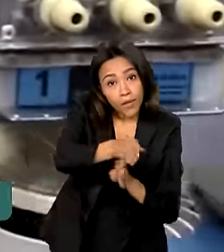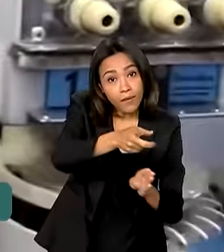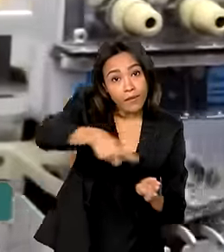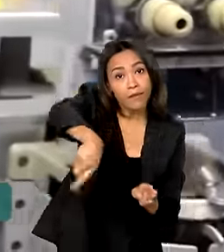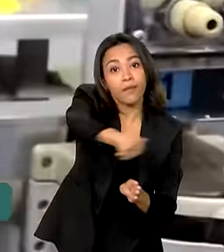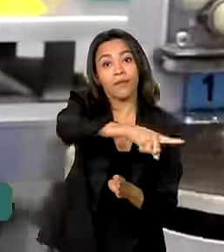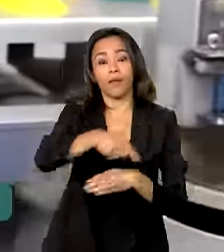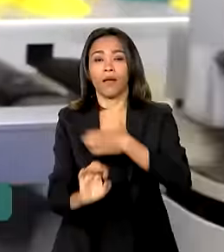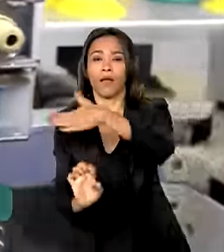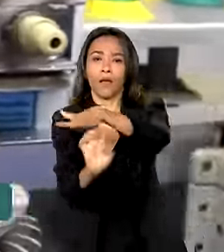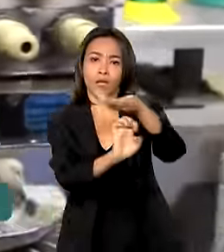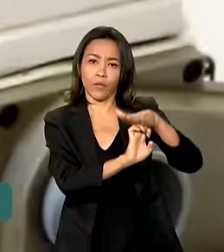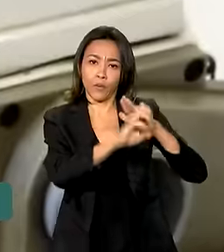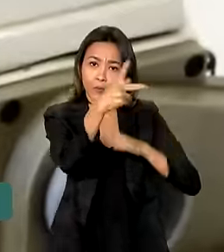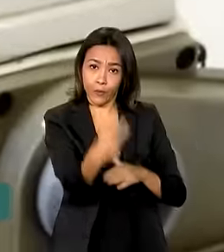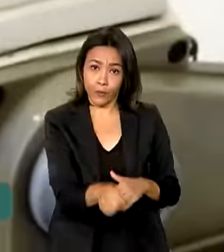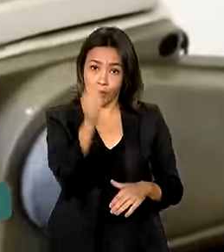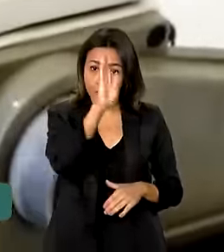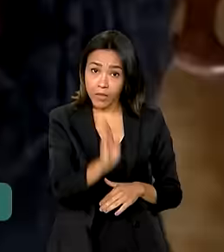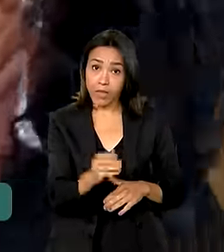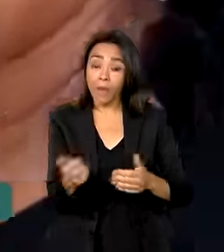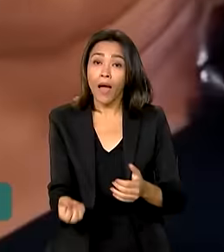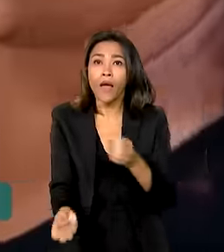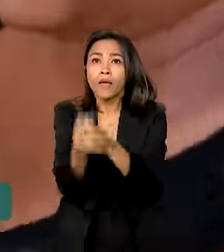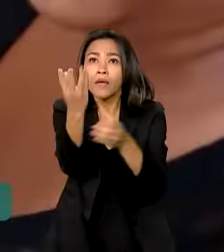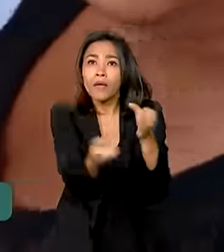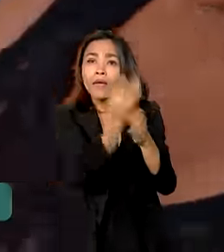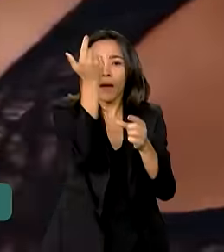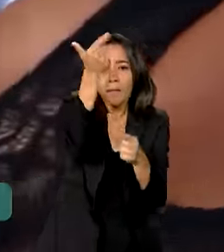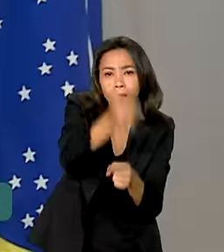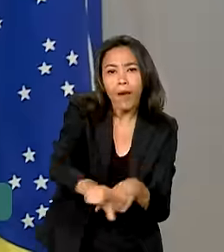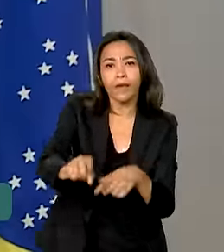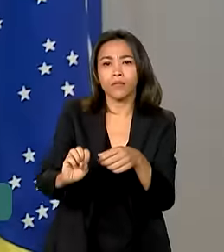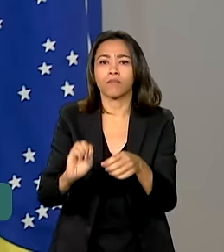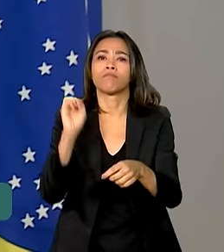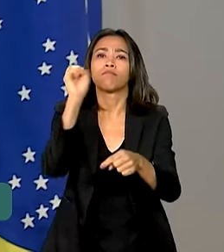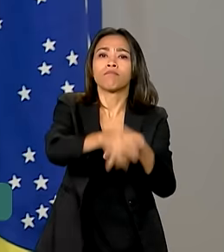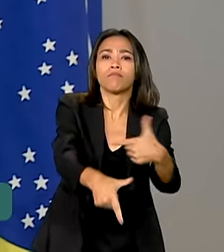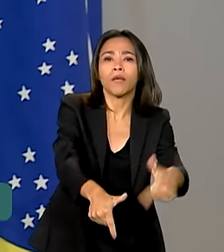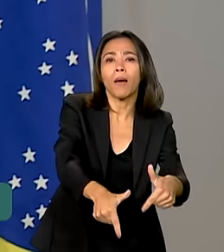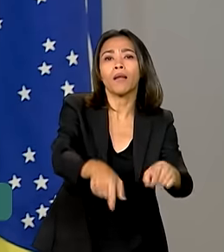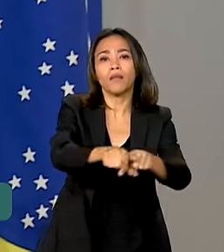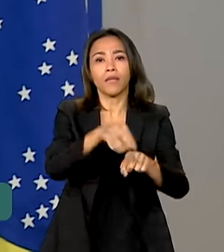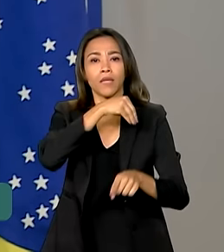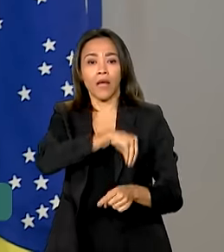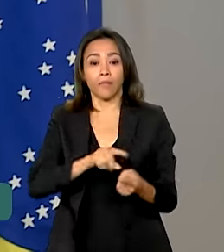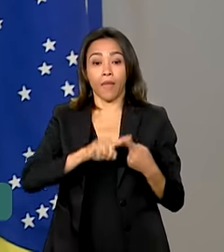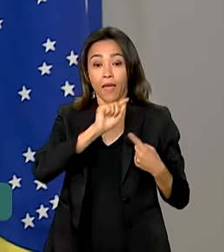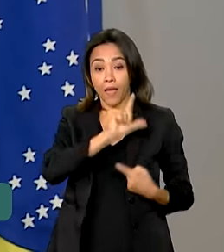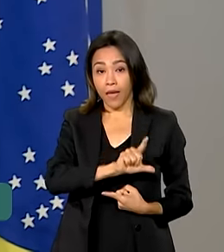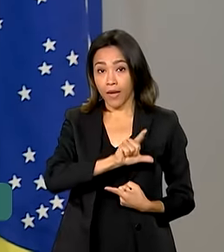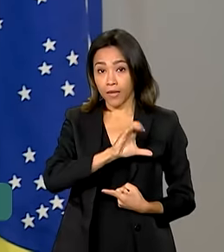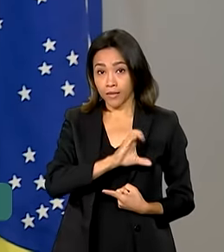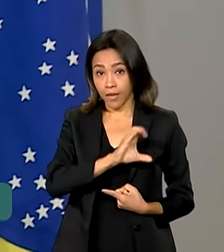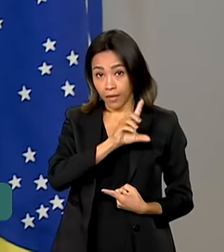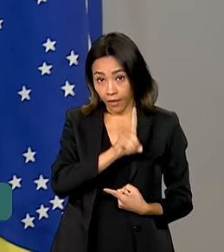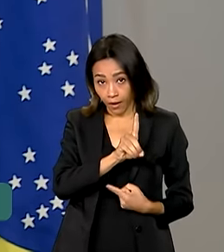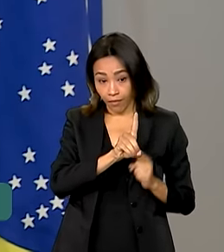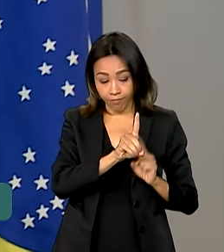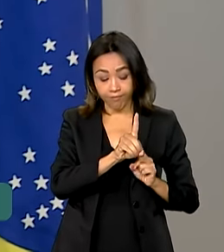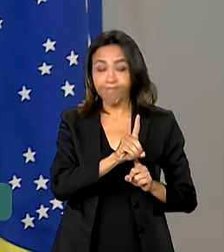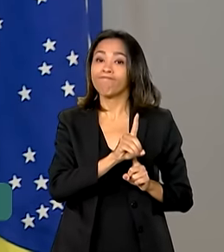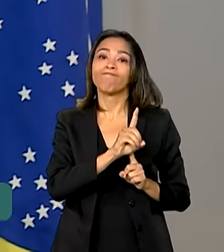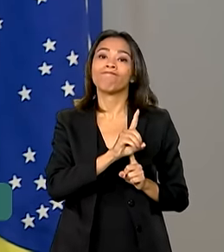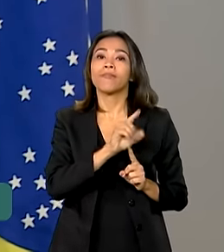indústria nacional a gerar mais emprego e renda. LCD, Letra de Crédito de